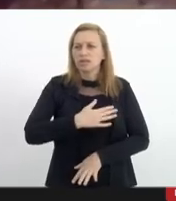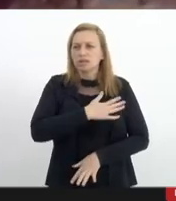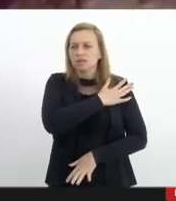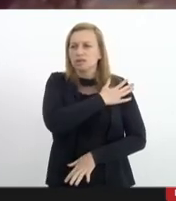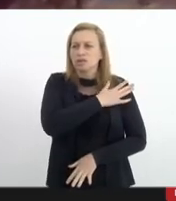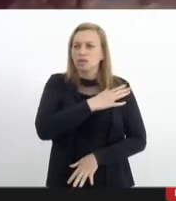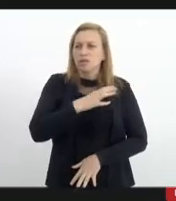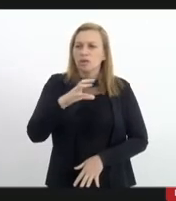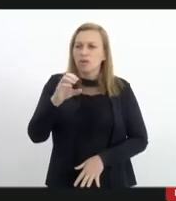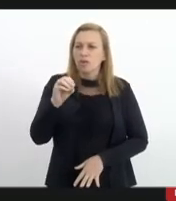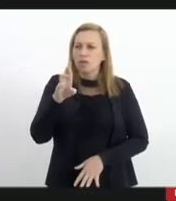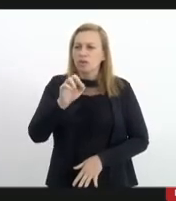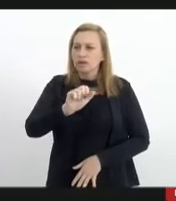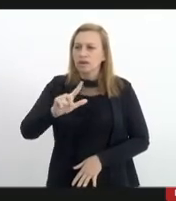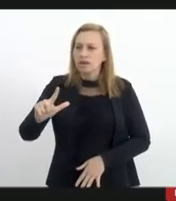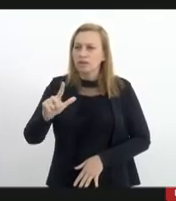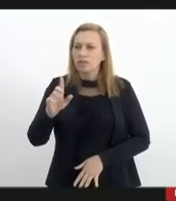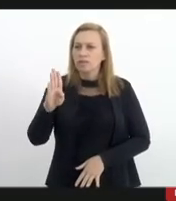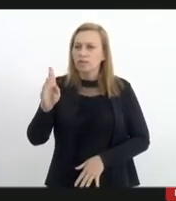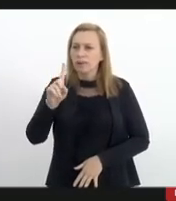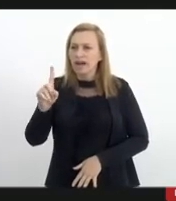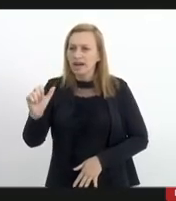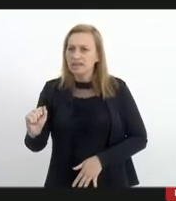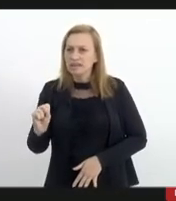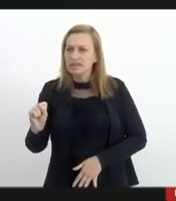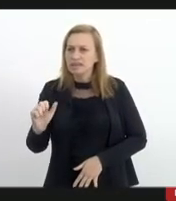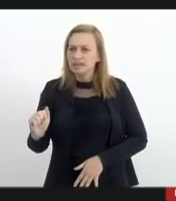Blas nos escuta